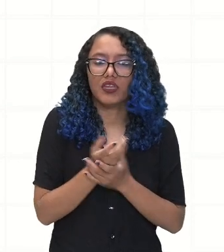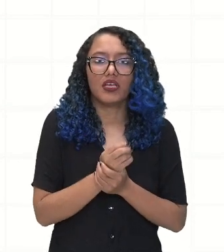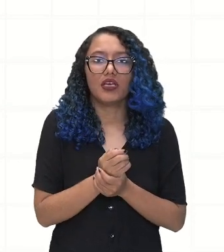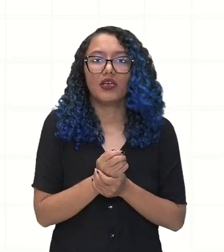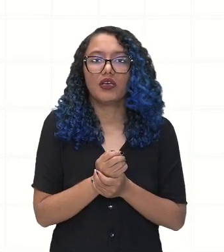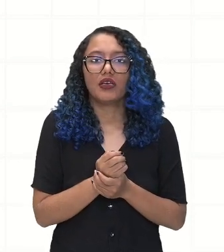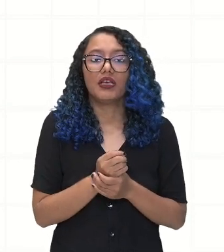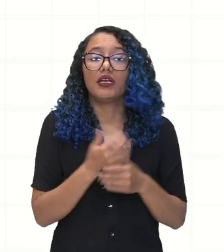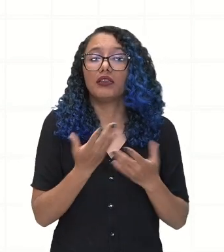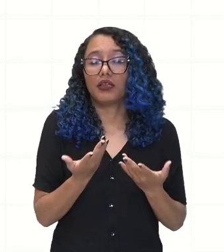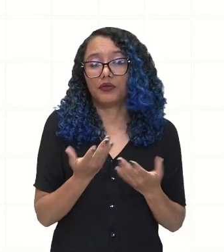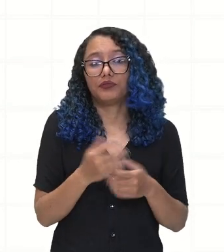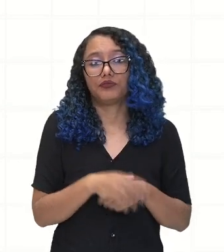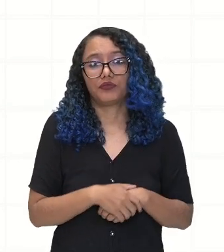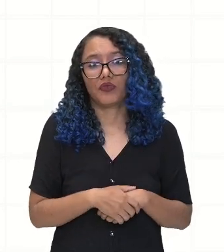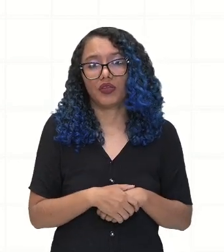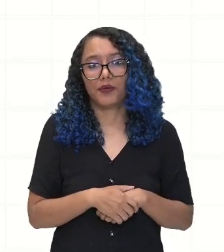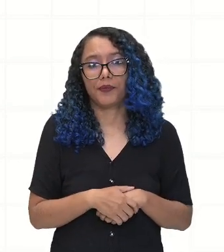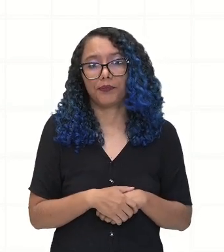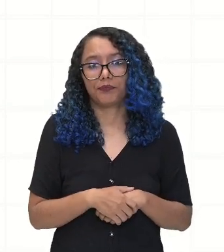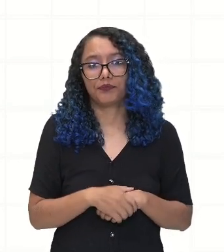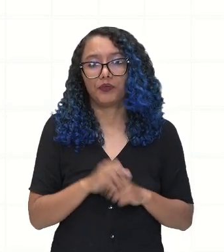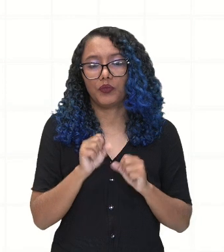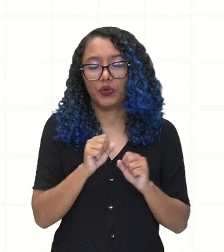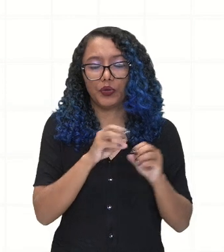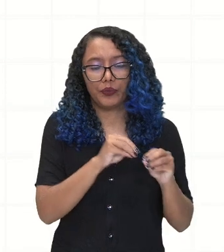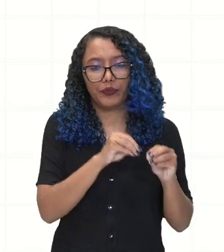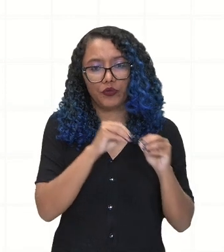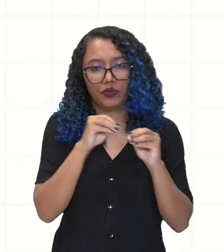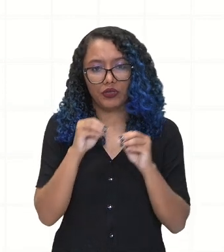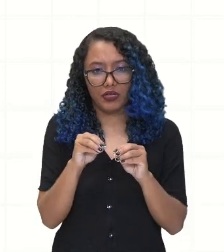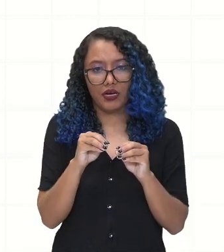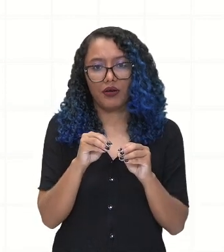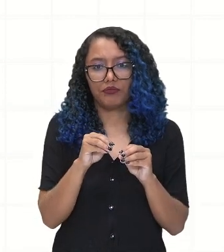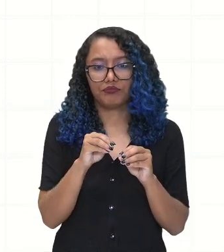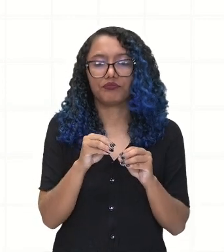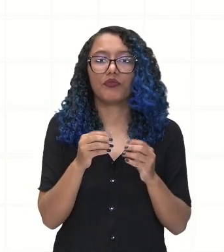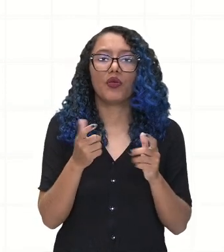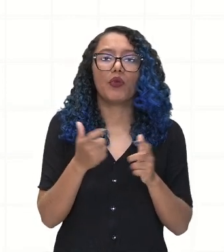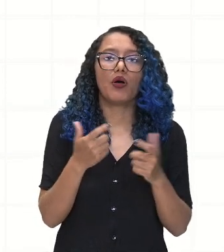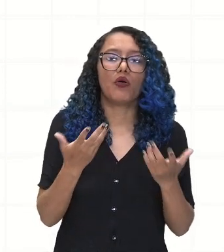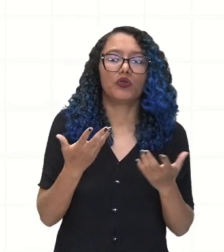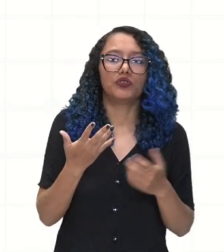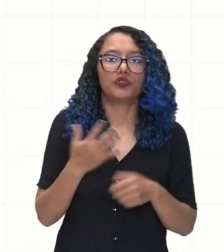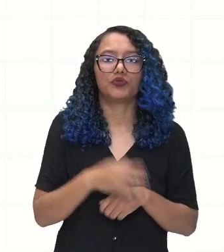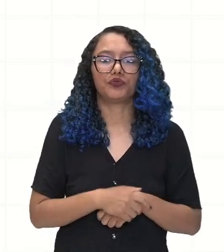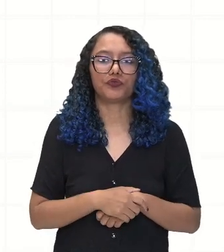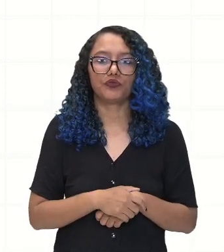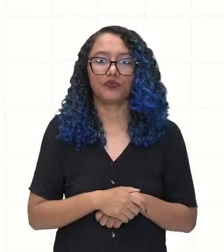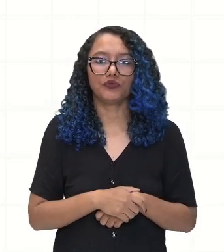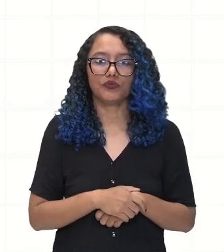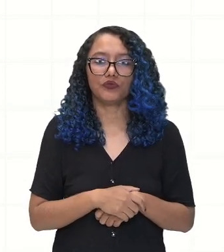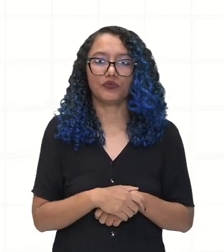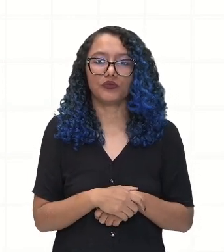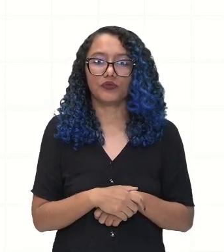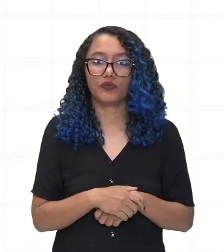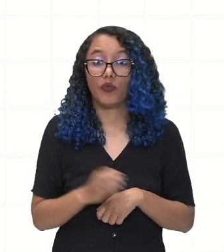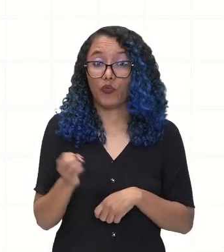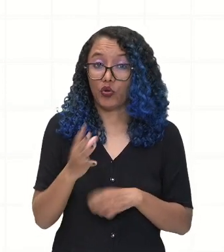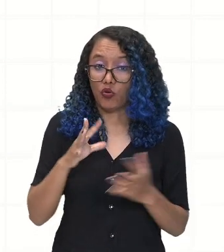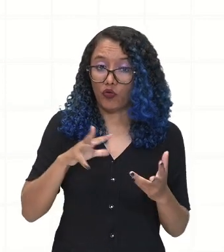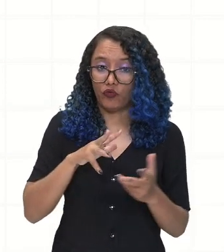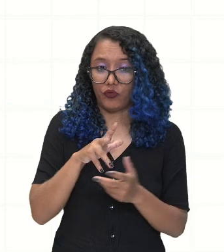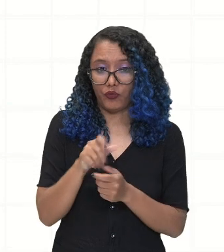Era sair do território inglês e ir para o novo mundo, que vamos observar aqui. Pequenos agricultores